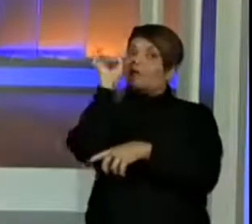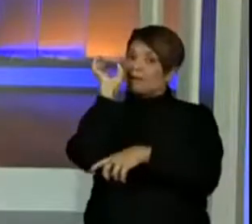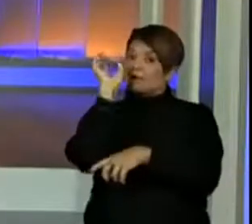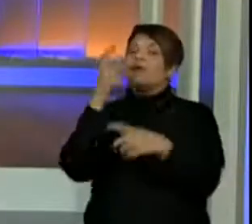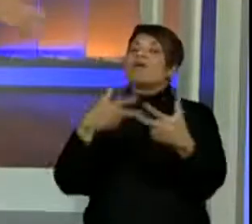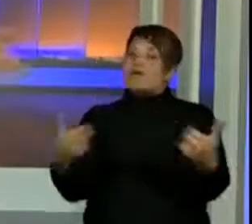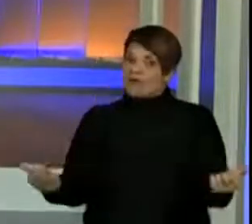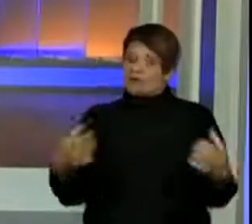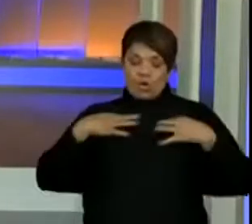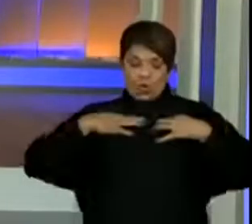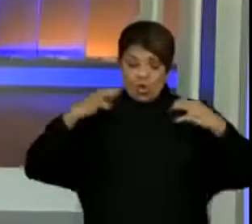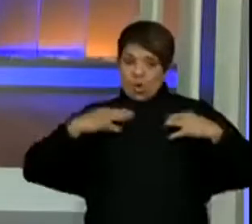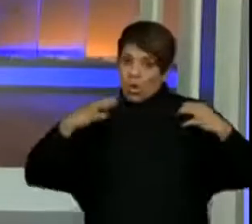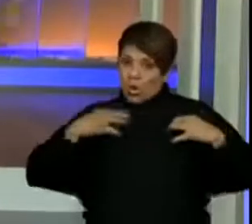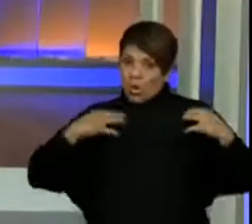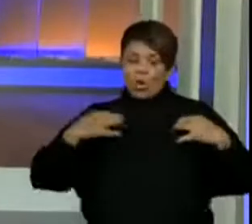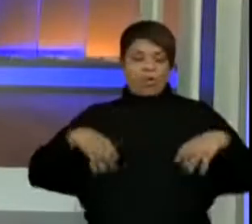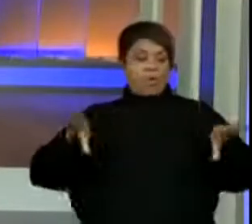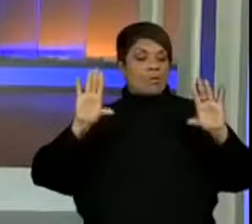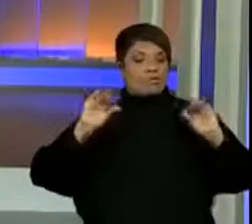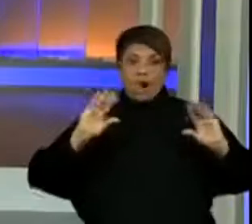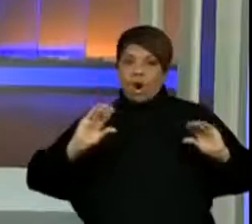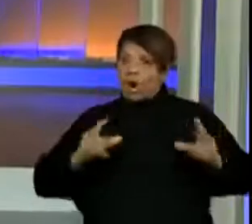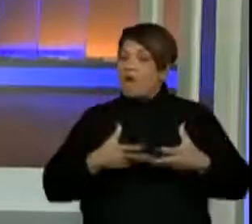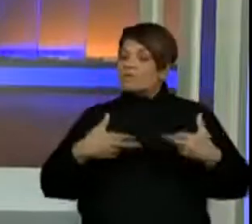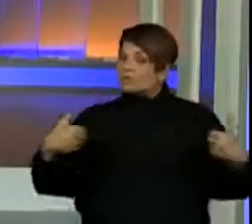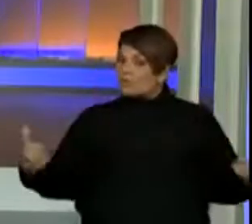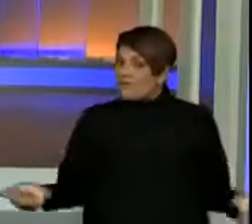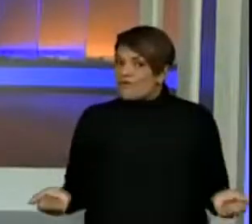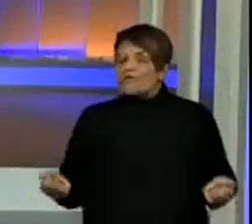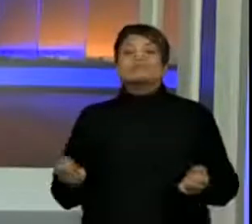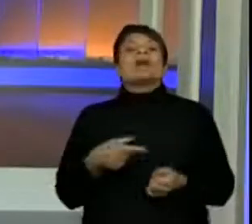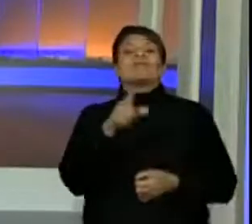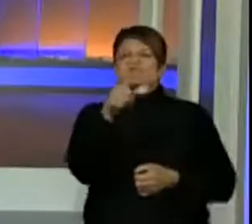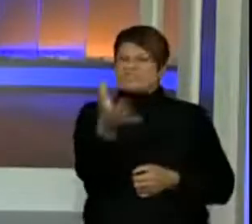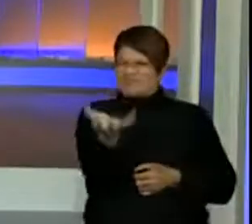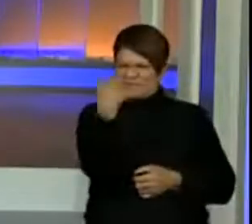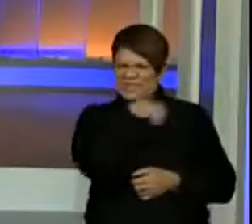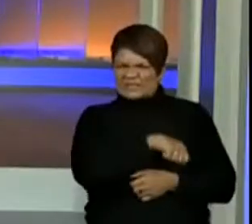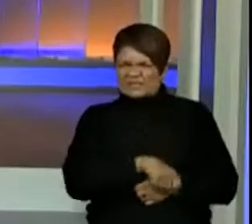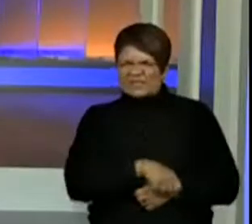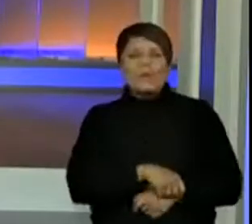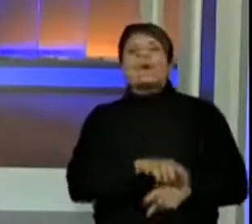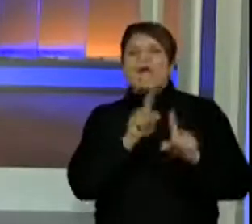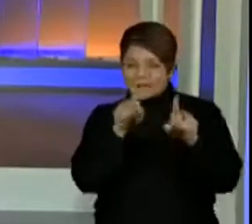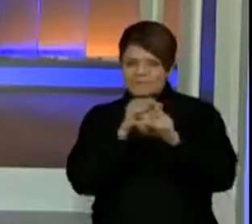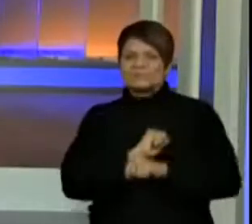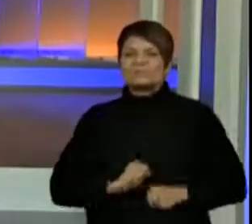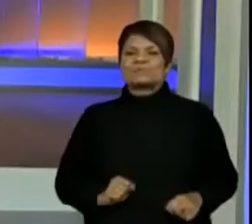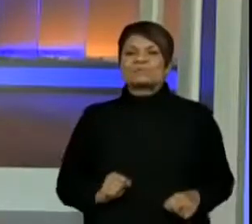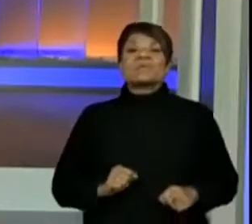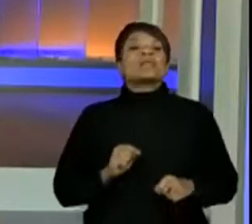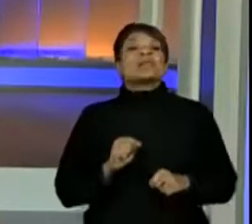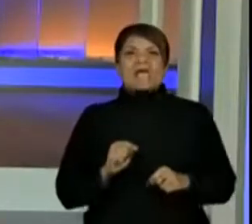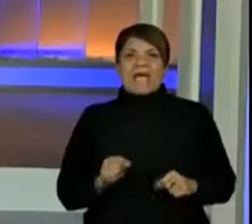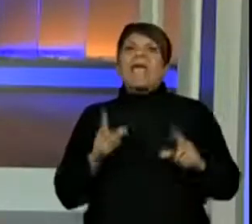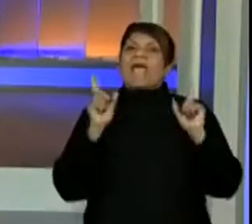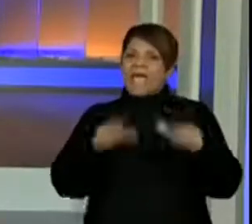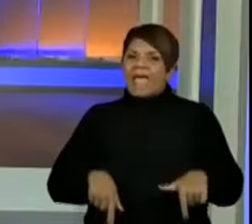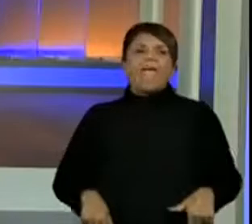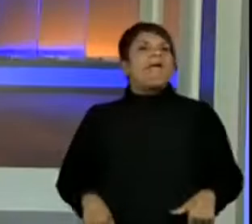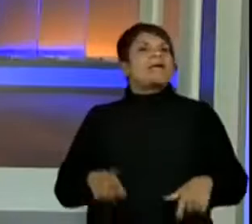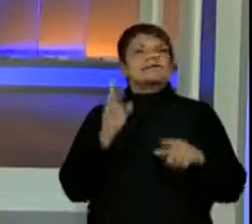vestimenta, os móveis. Gente, vocês estão fantásticos. É isso mesmo. Educação